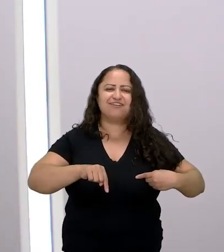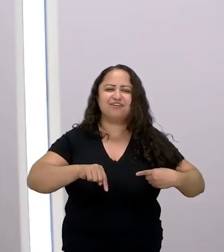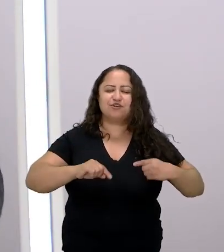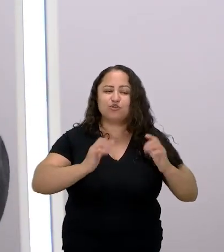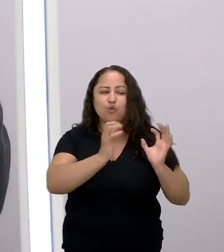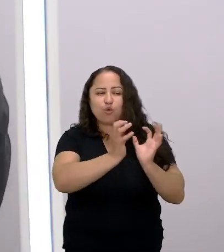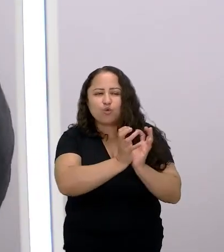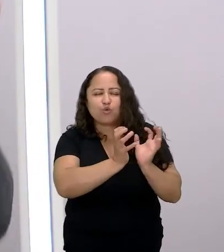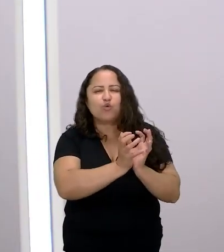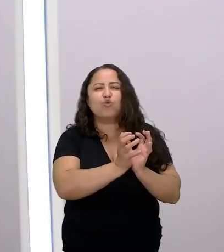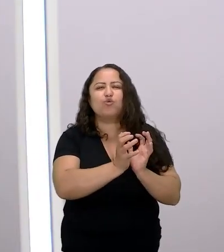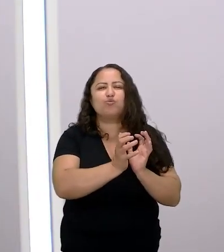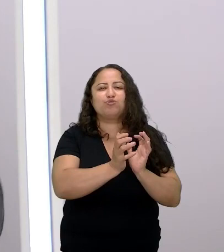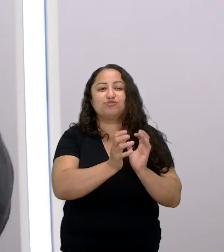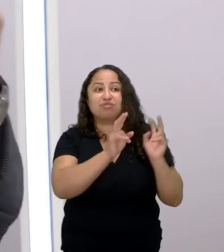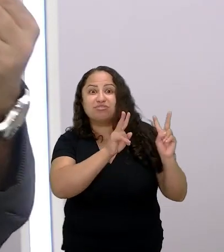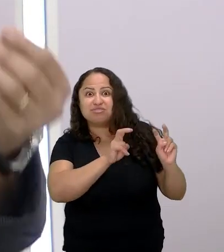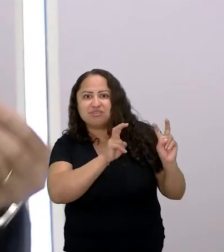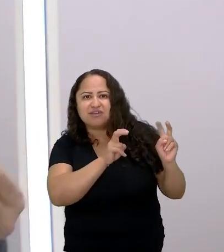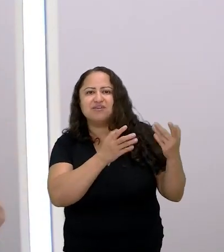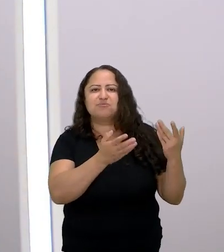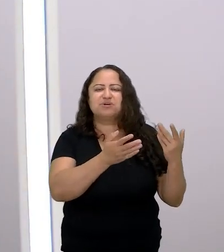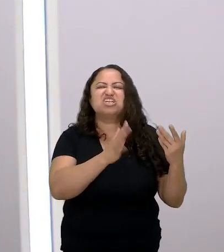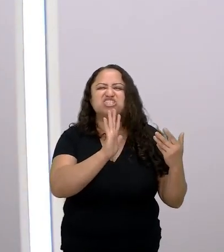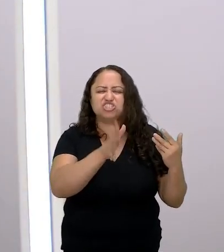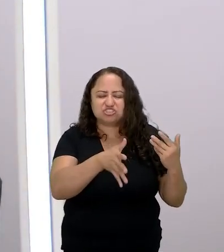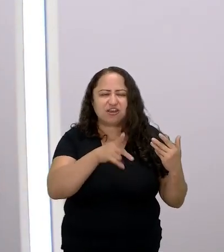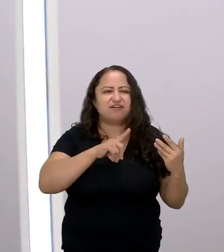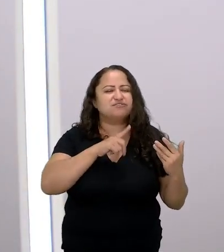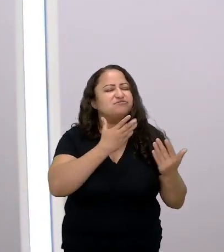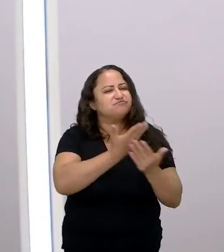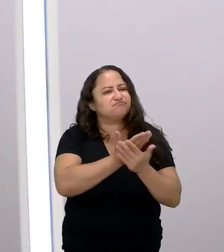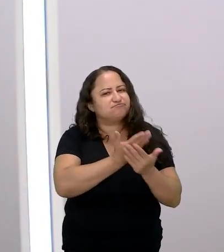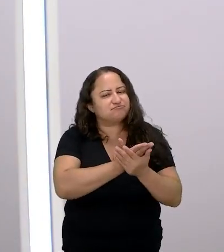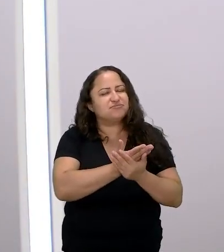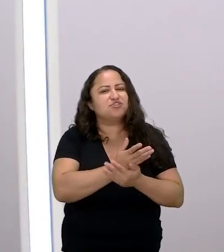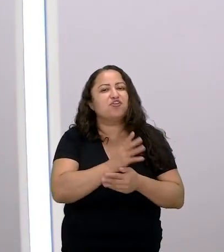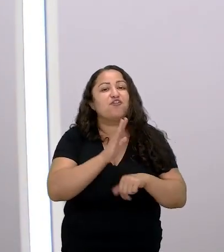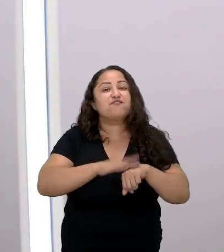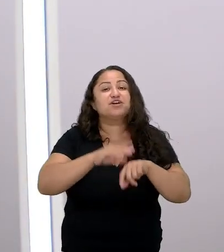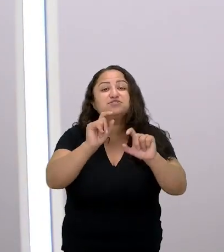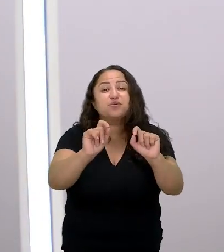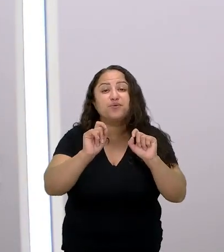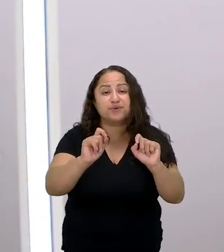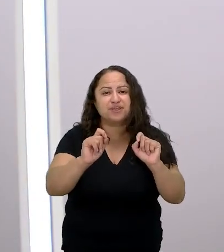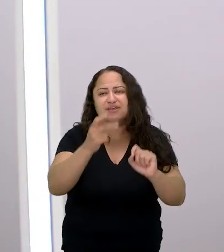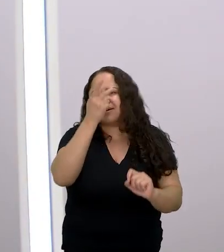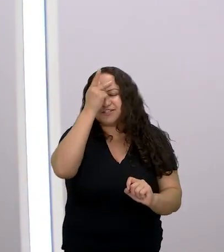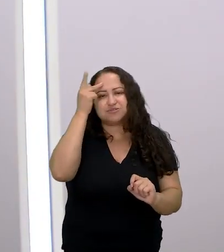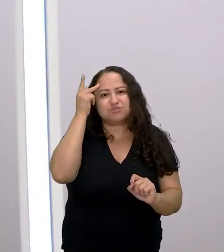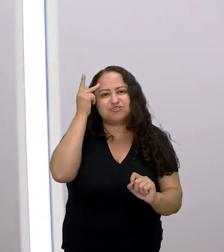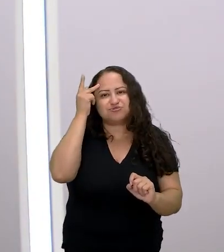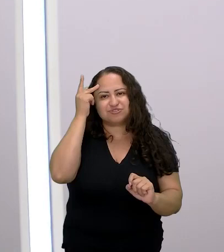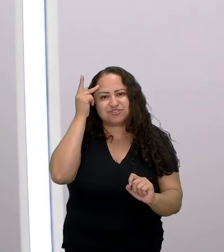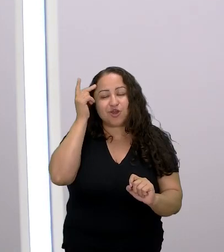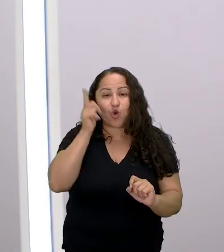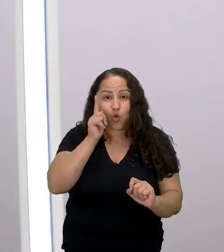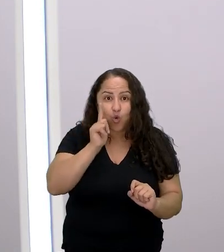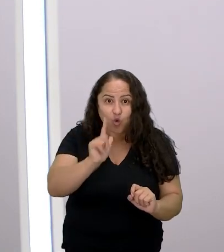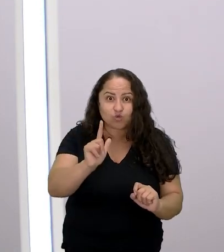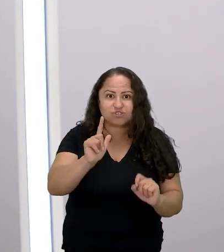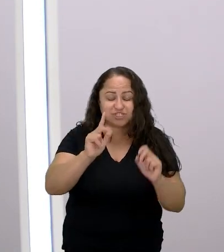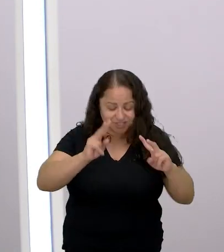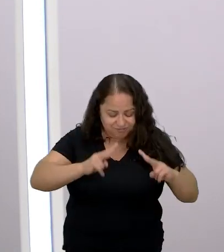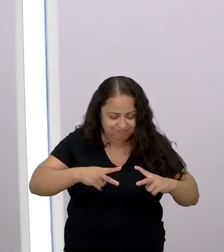do Eutituba e de outros temas que a gente já abordou, isso faz com que as pessoas auxilia, né, as pessoas se